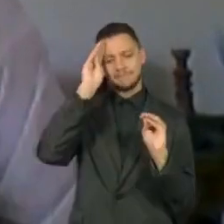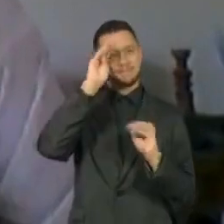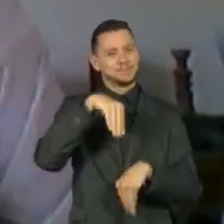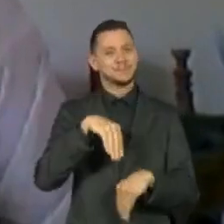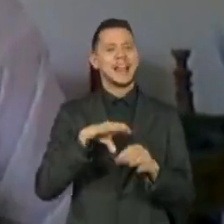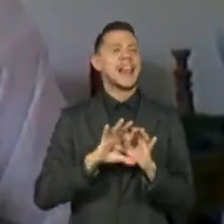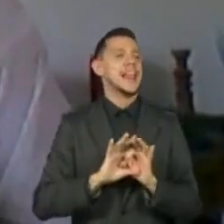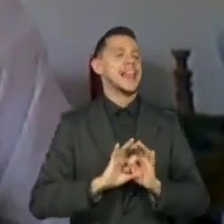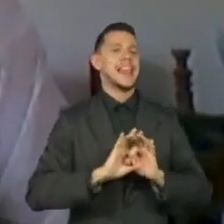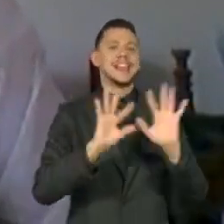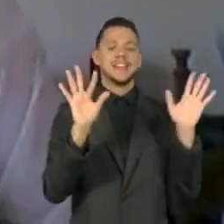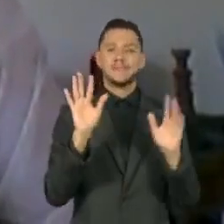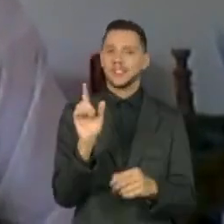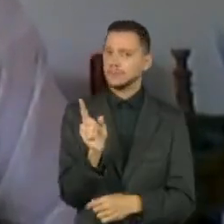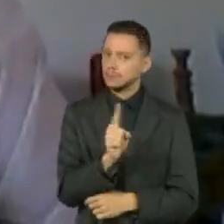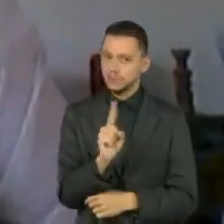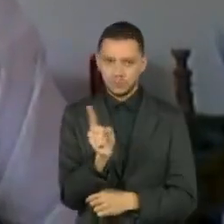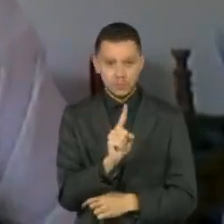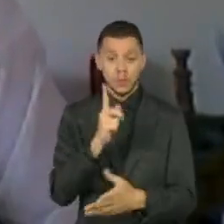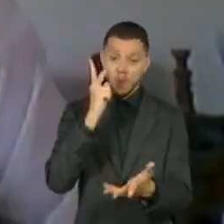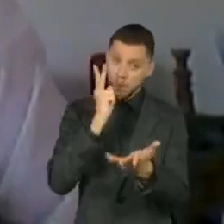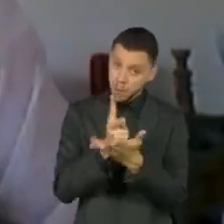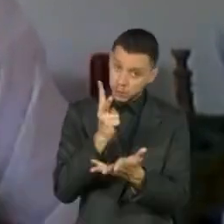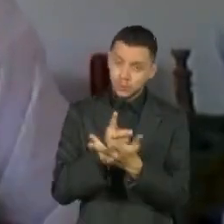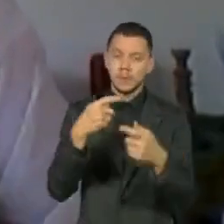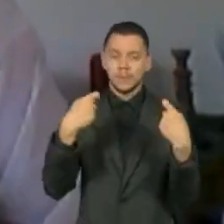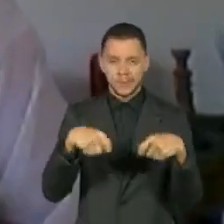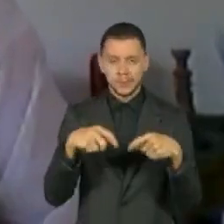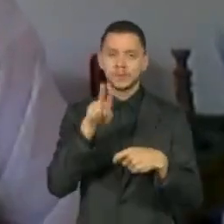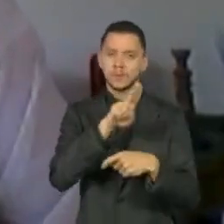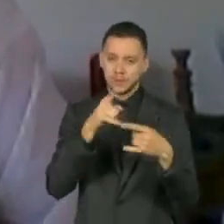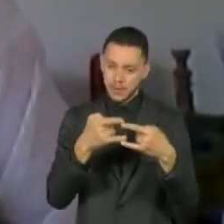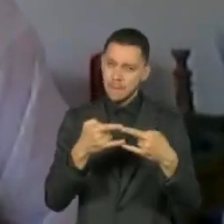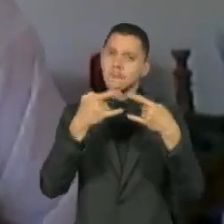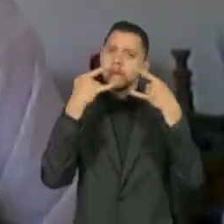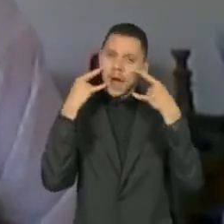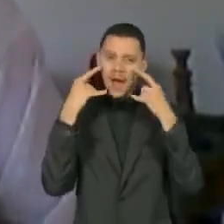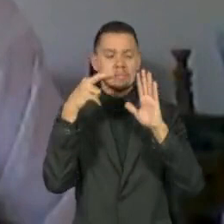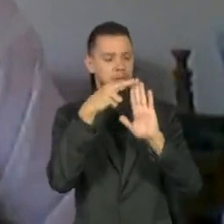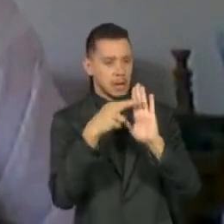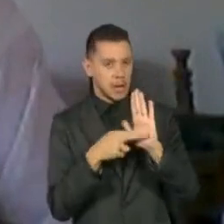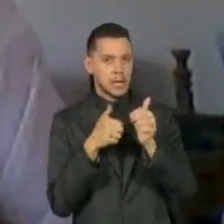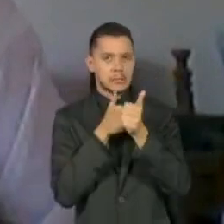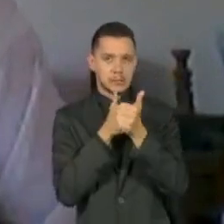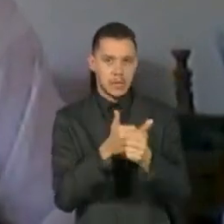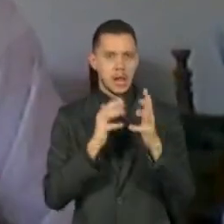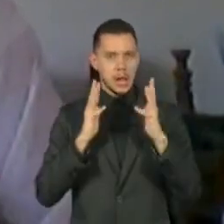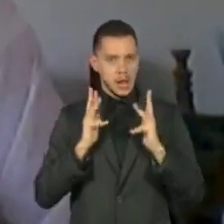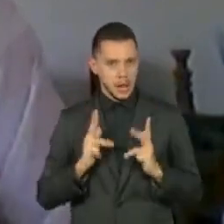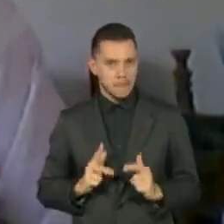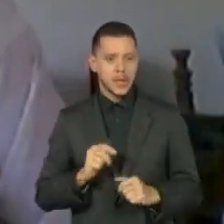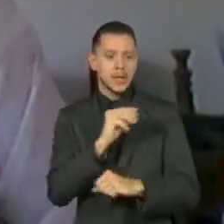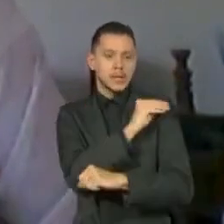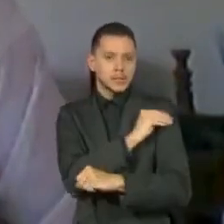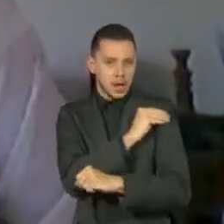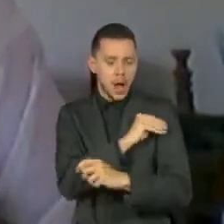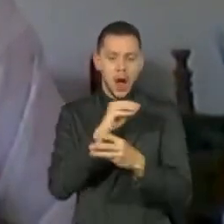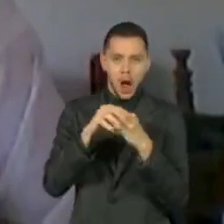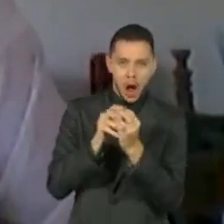possam deixar de usar máscaras ou de mesmo ter as medidas higiênicas. O uso de álcool gel,